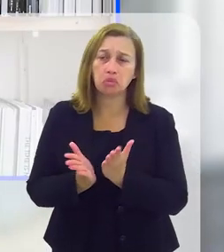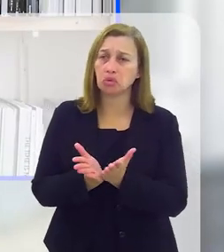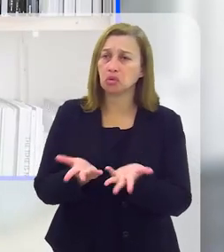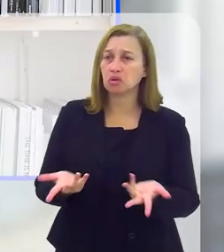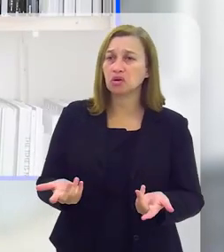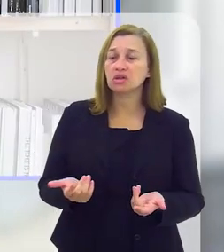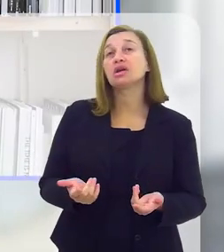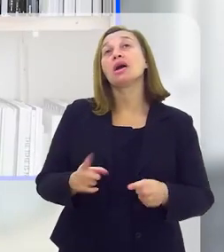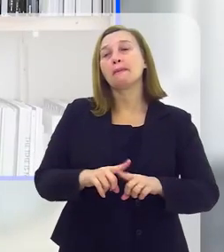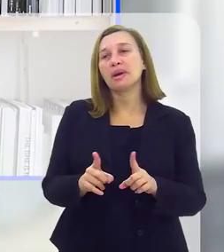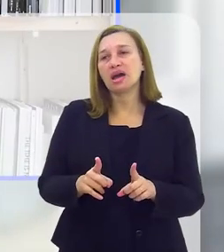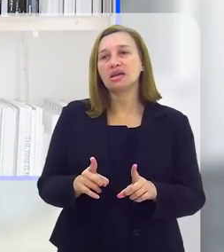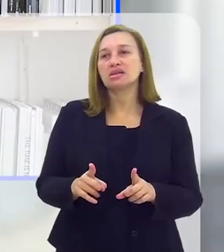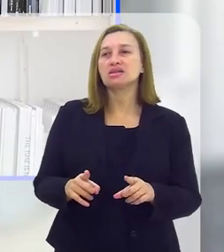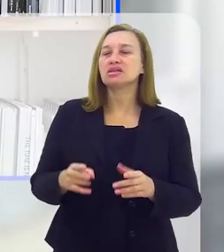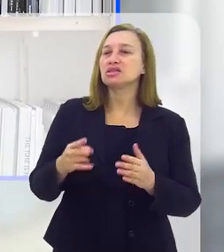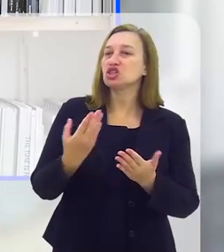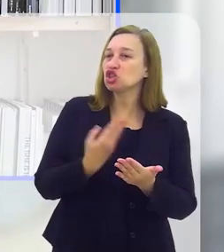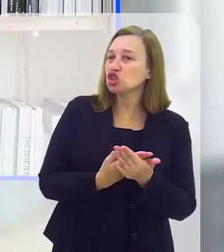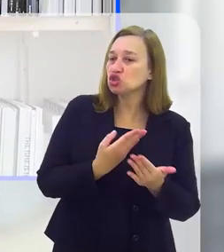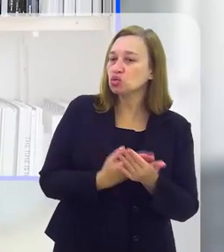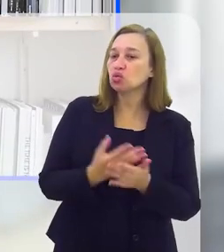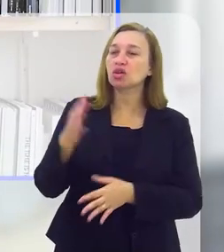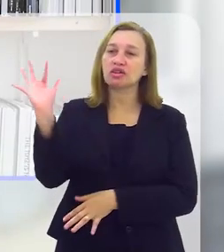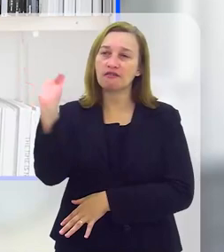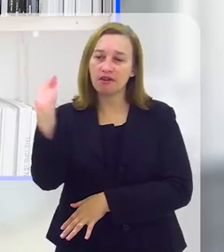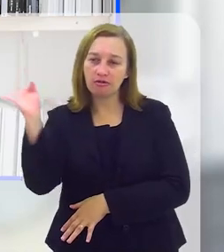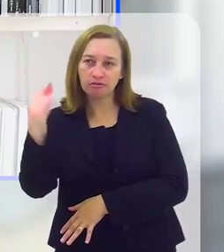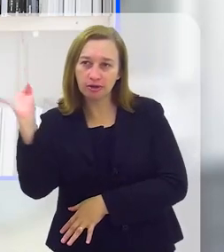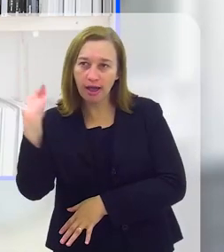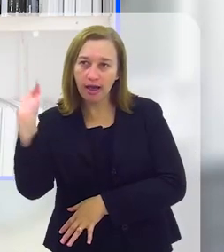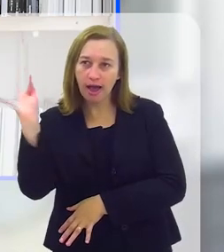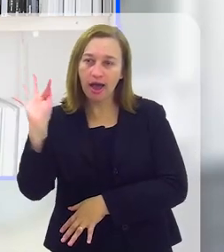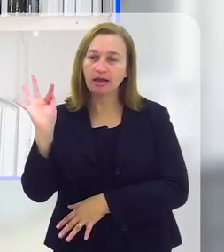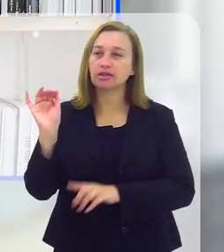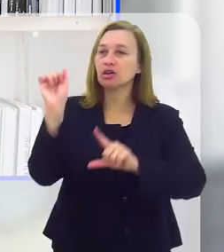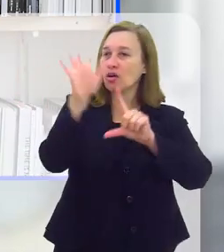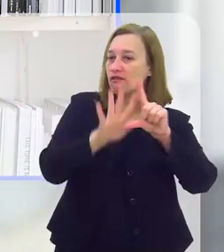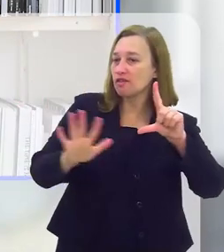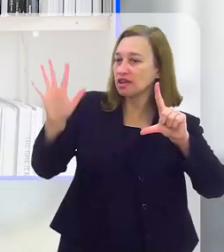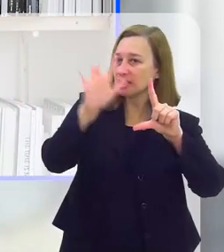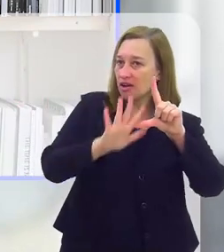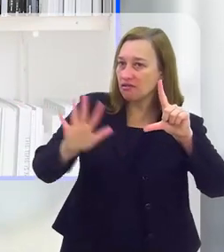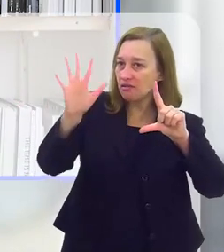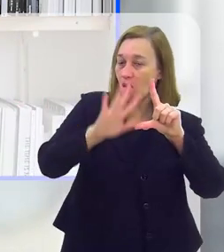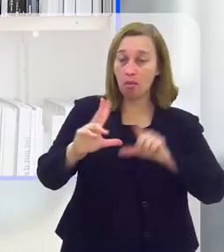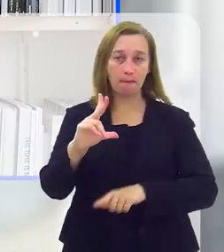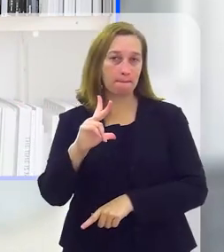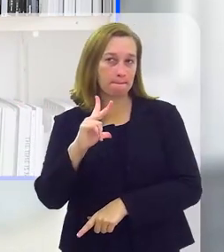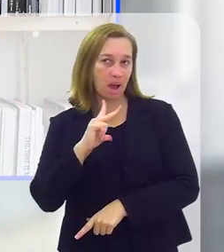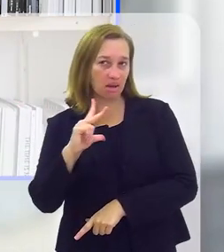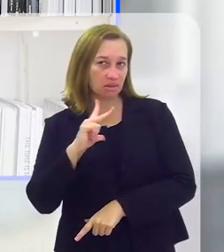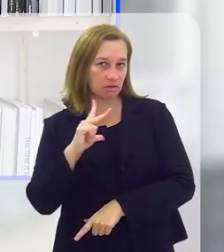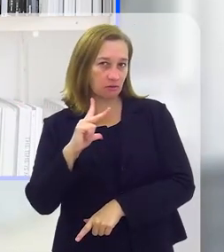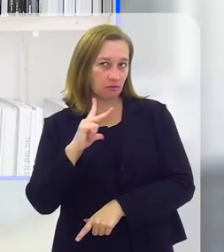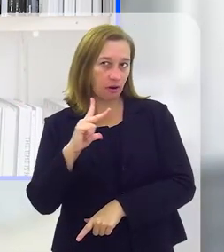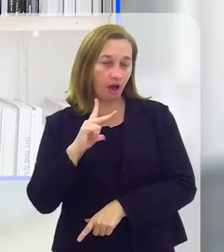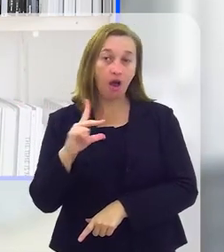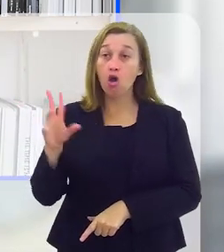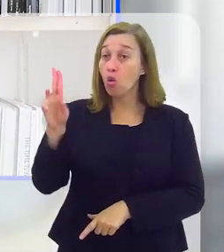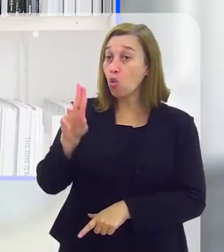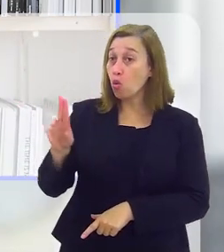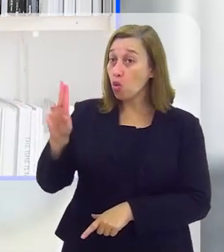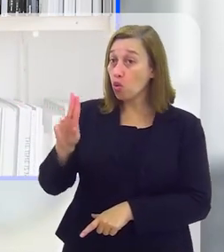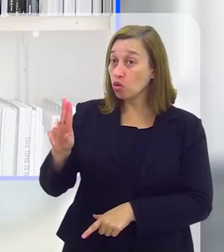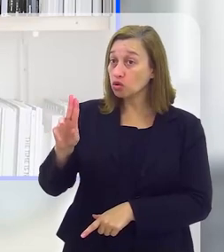prostitutas que utilizam de outros métodos, são universitárias, tem aquela plataforma